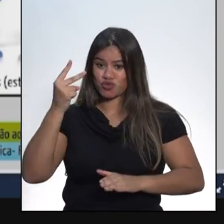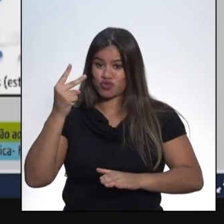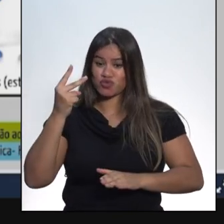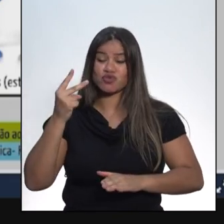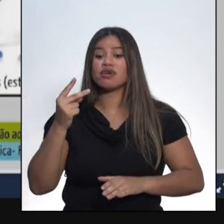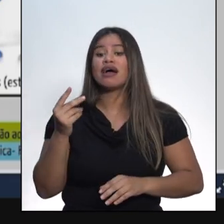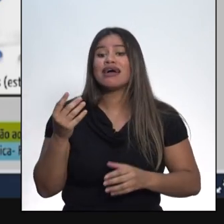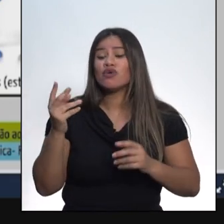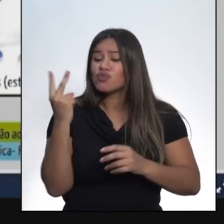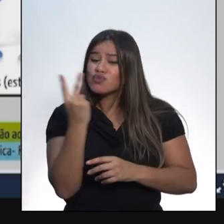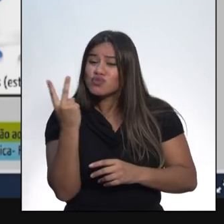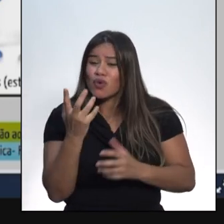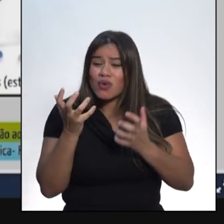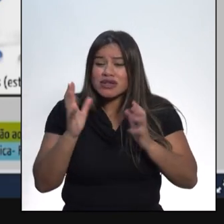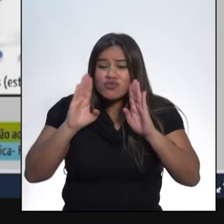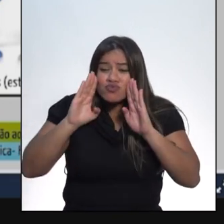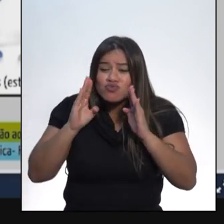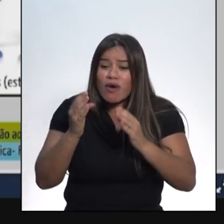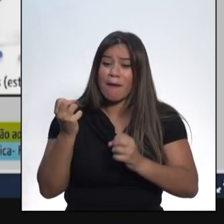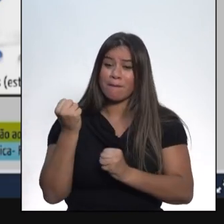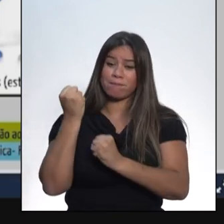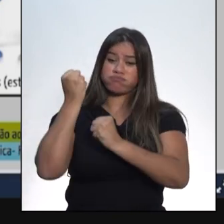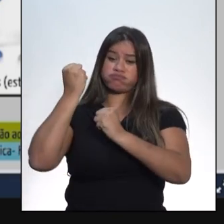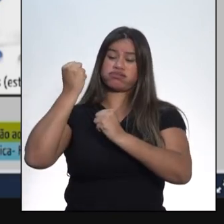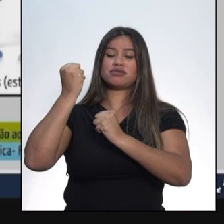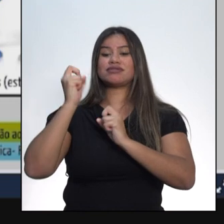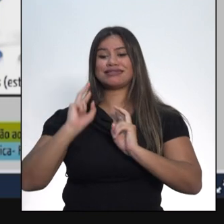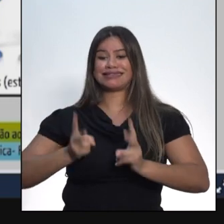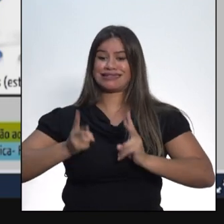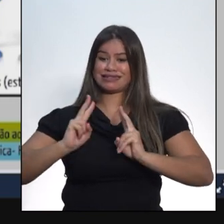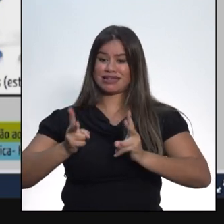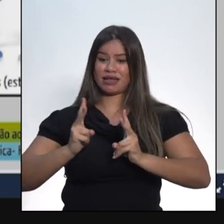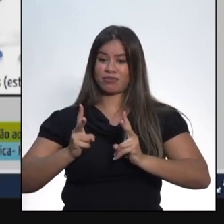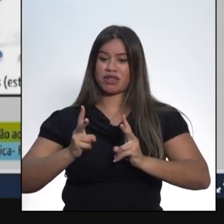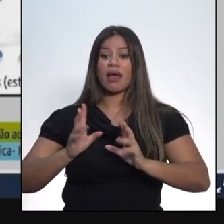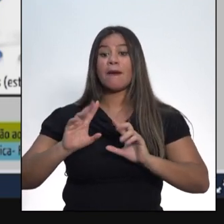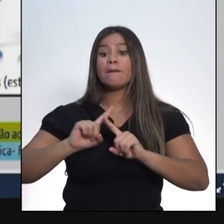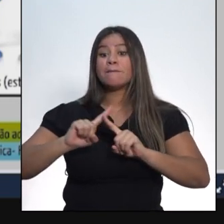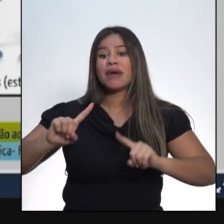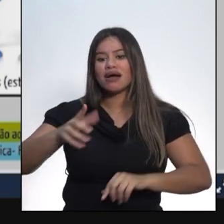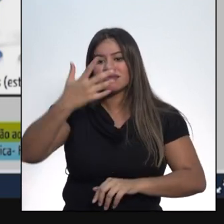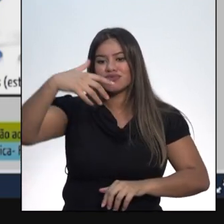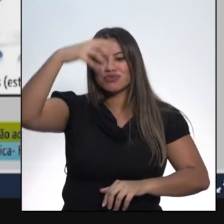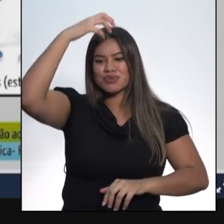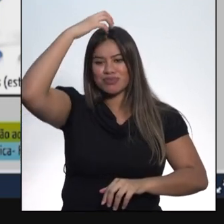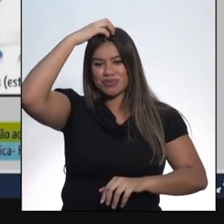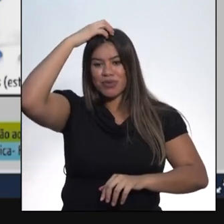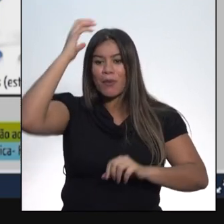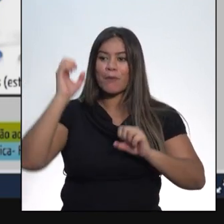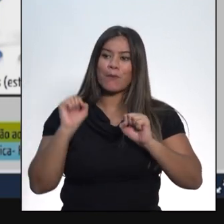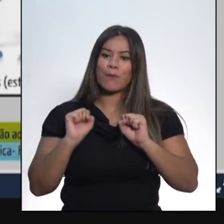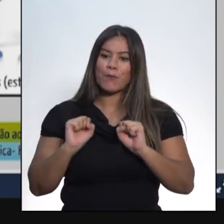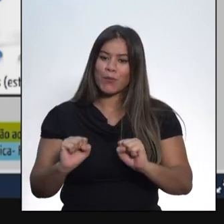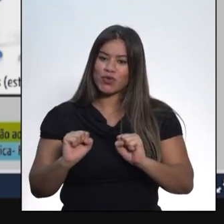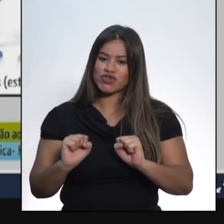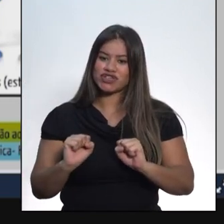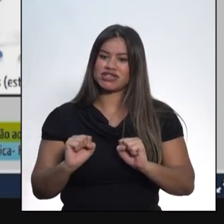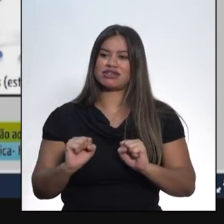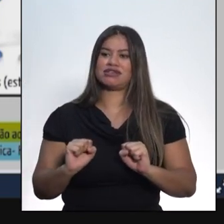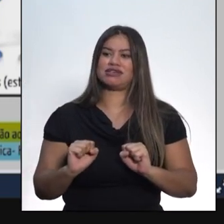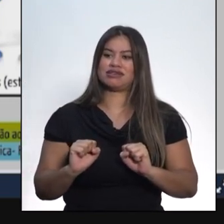concentrado em suas mãos. Somente o imperador poderia fazer o uso do poder moderador.